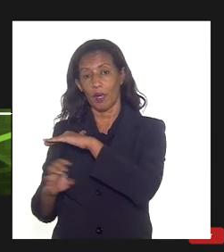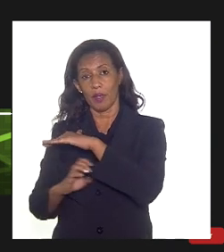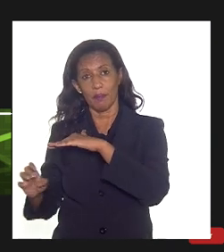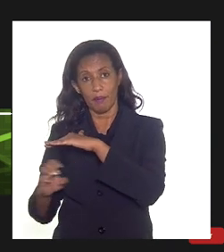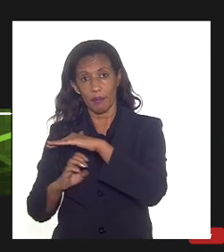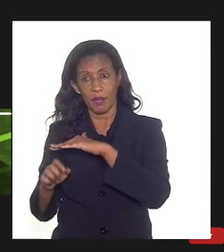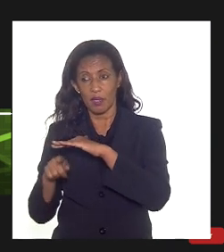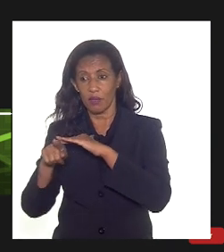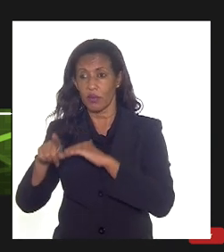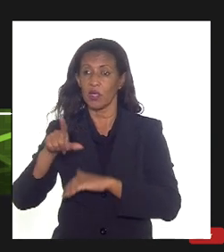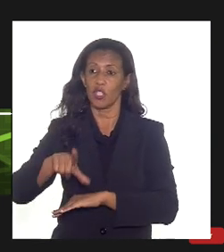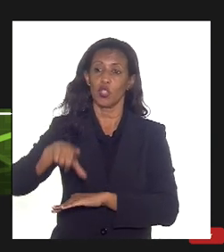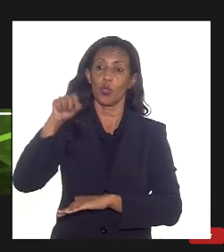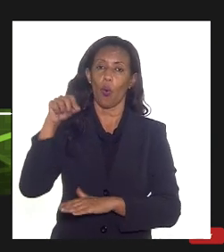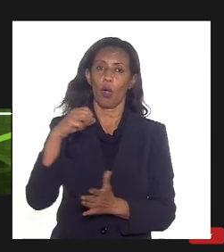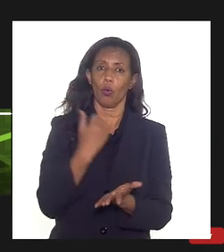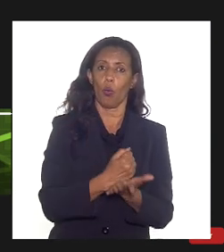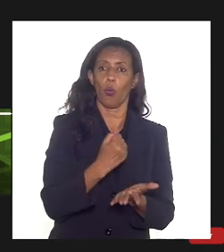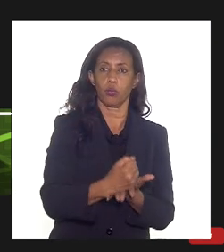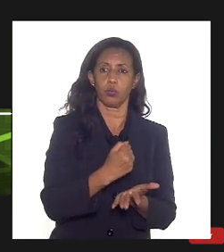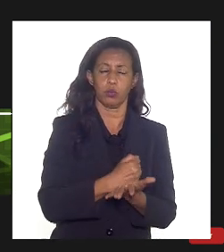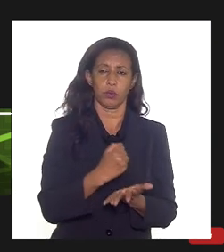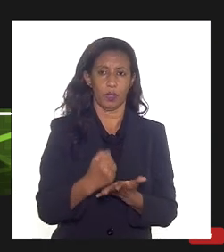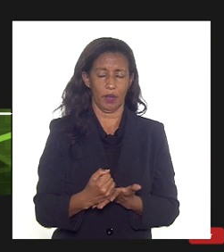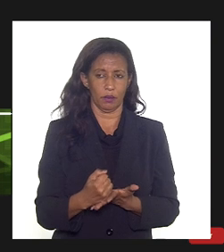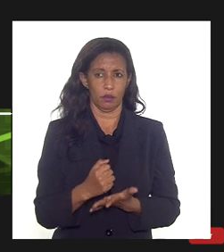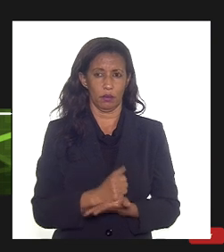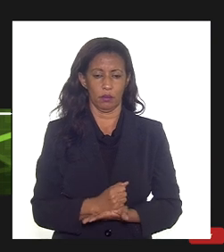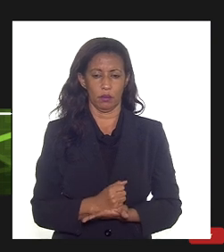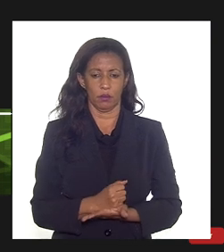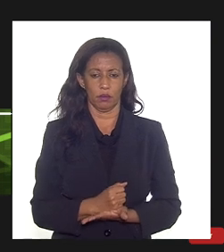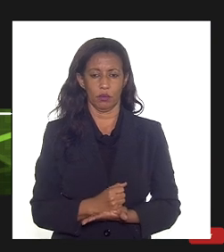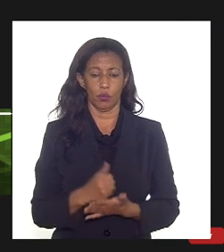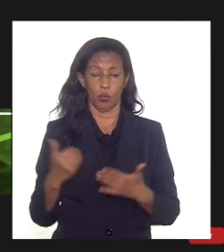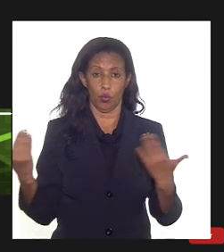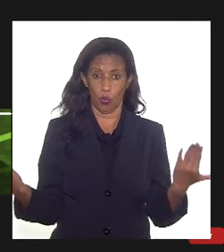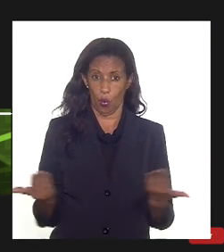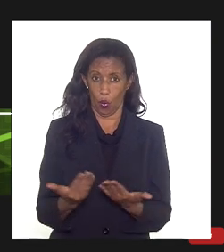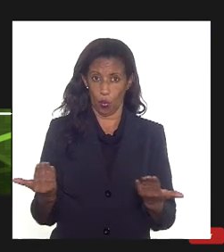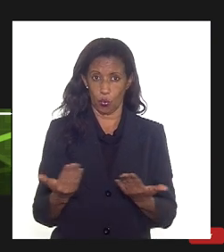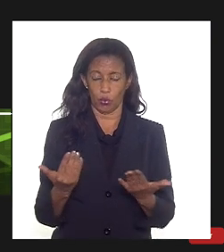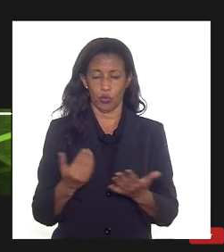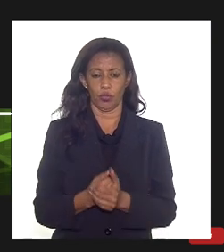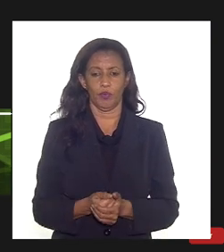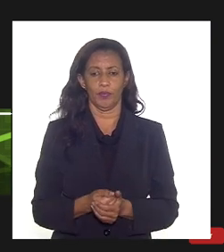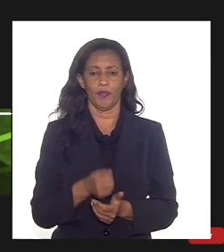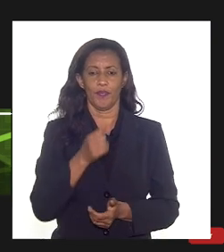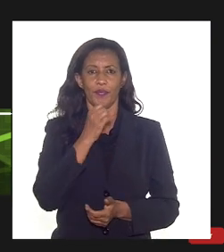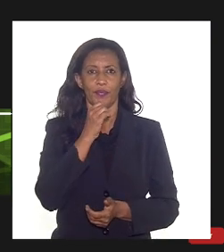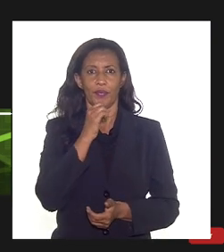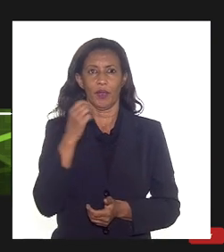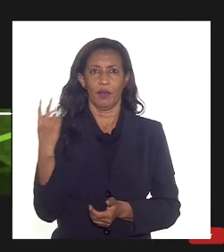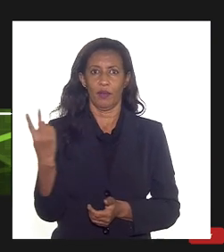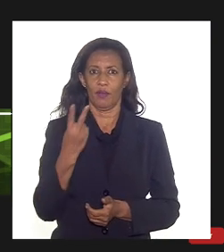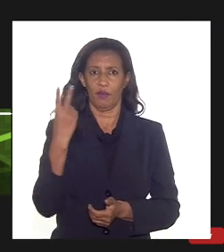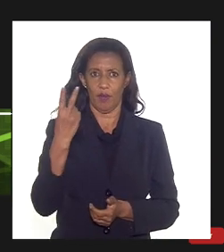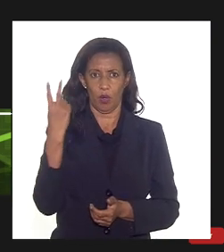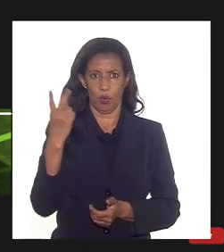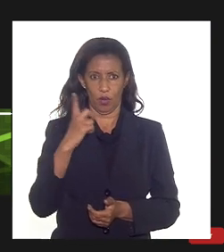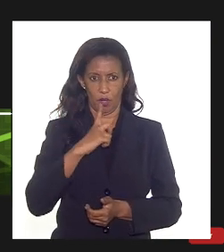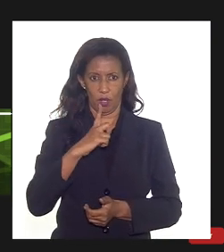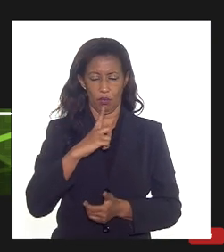composição desses contratos e no caso a gente vê hoje que o preço eu vou dar alguns números que eu tenho aqui que eu li